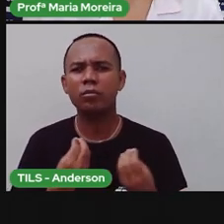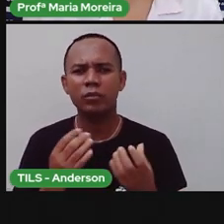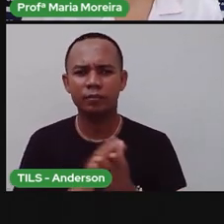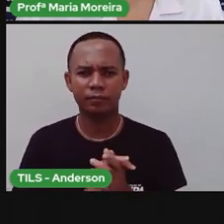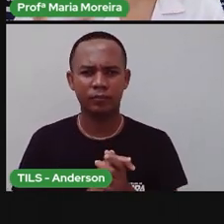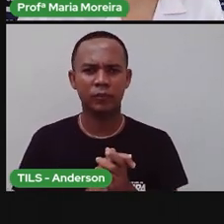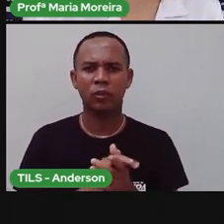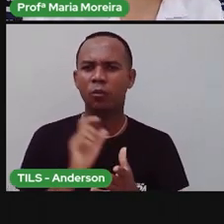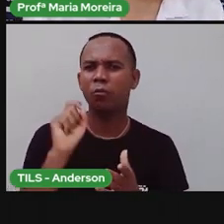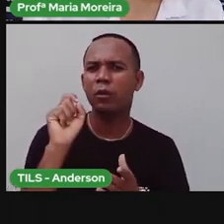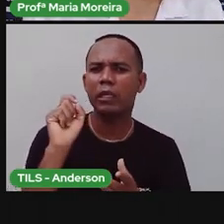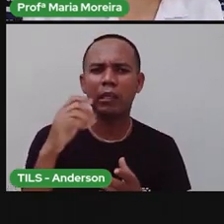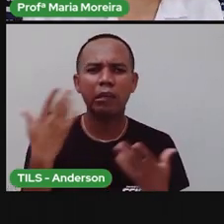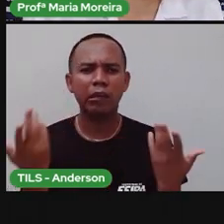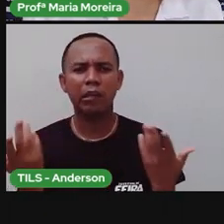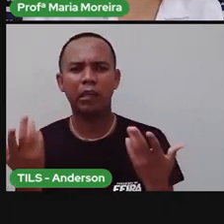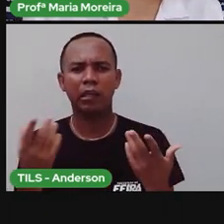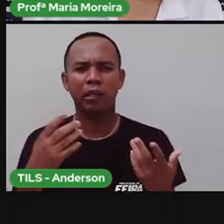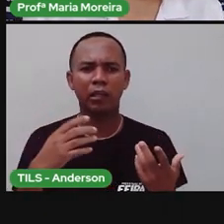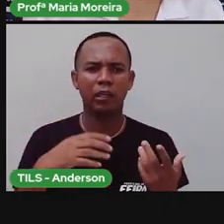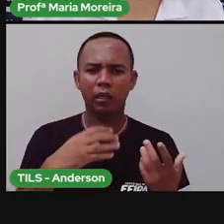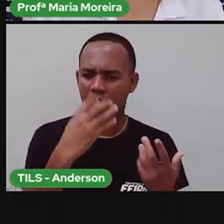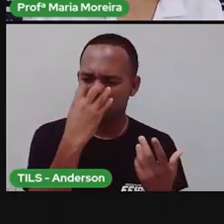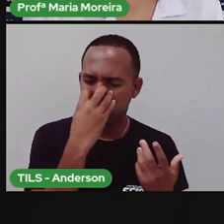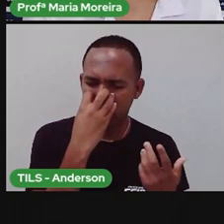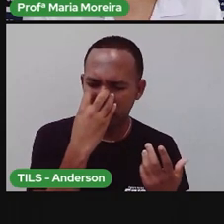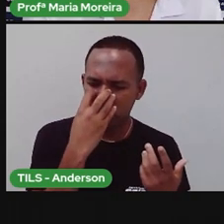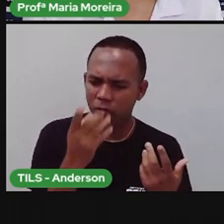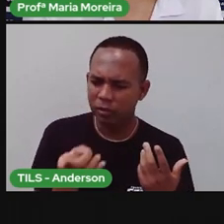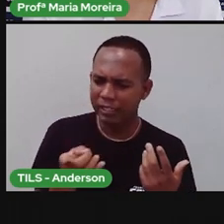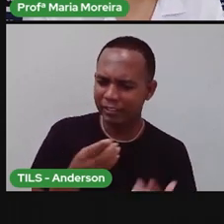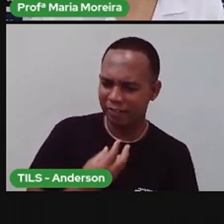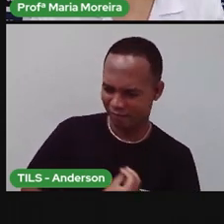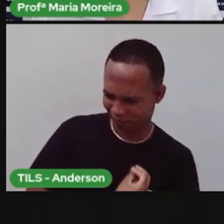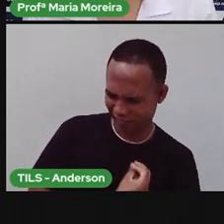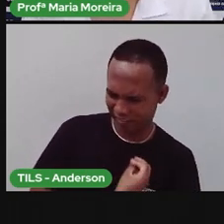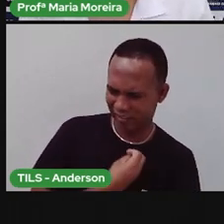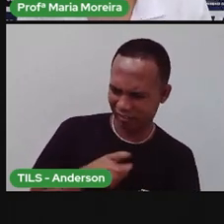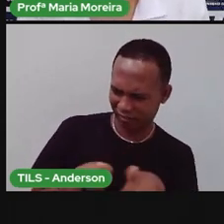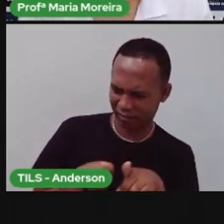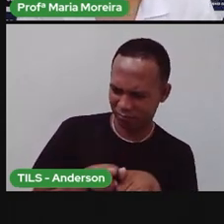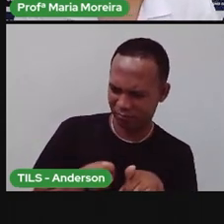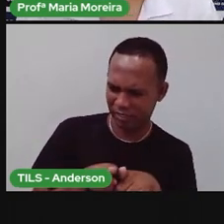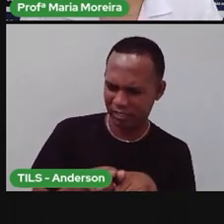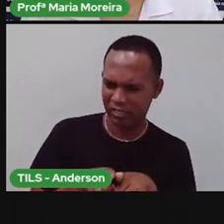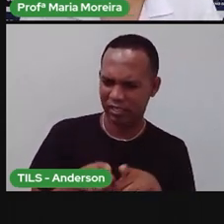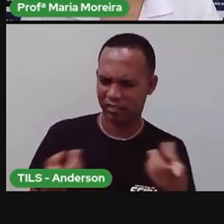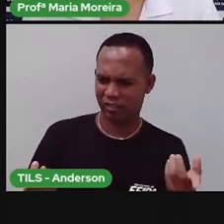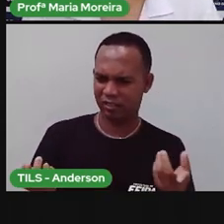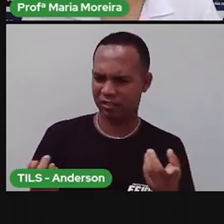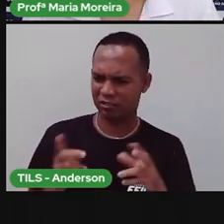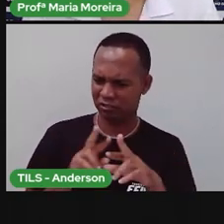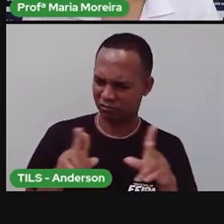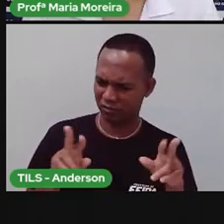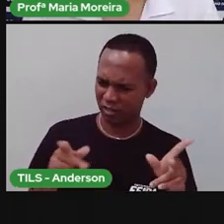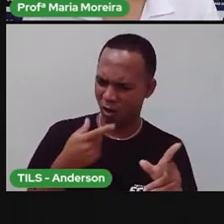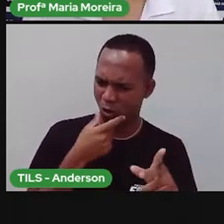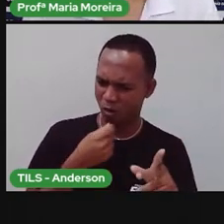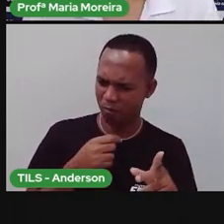O que que faz o cachorrinho ser um ser vivo? E uma formiga, já que são coisas tão diferentes?